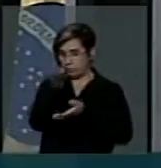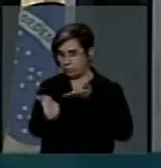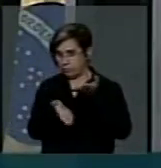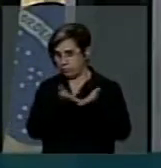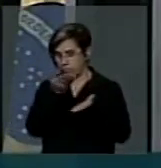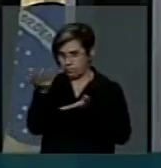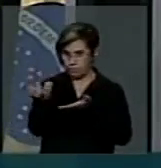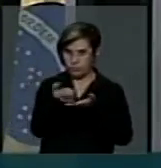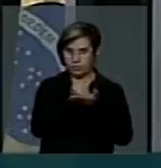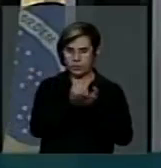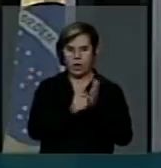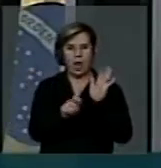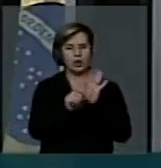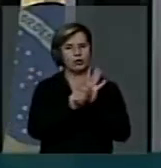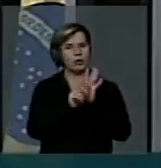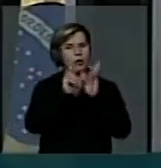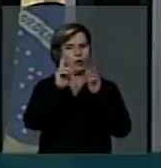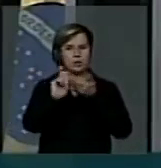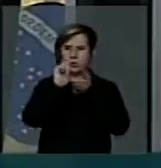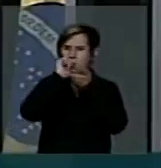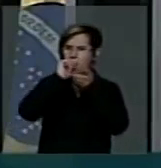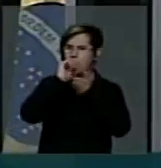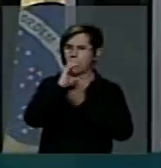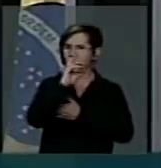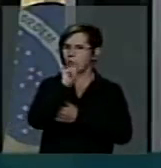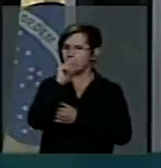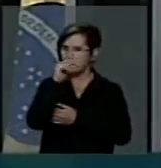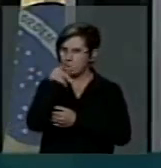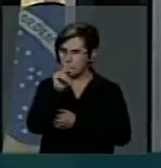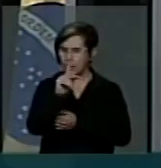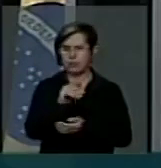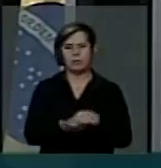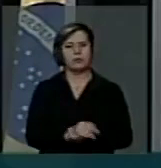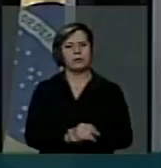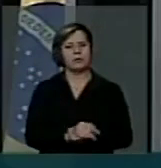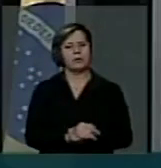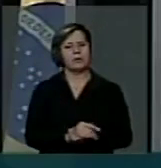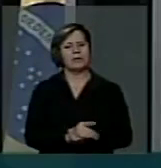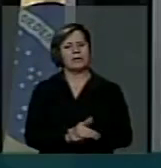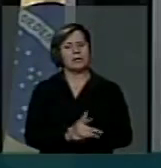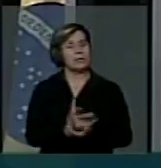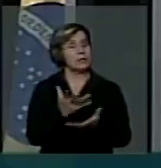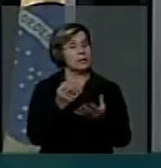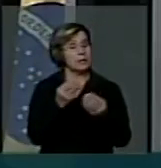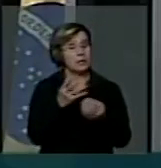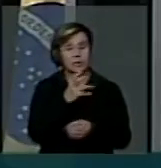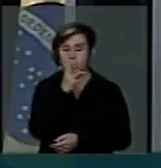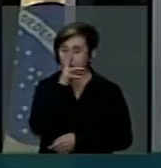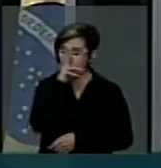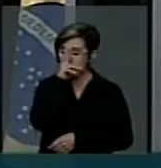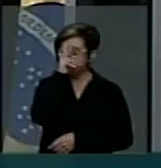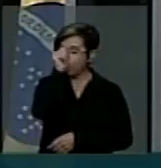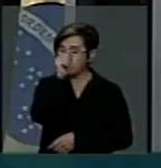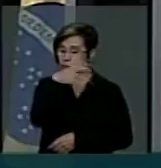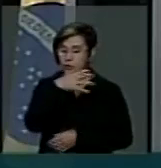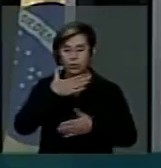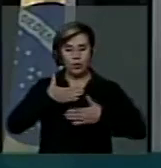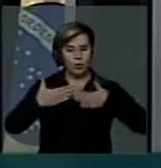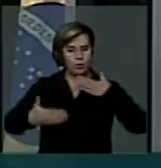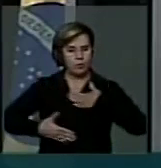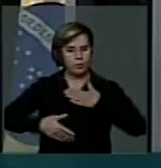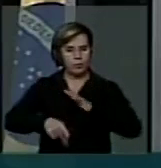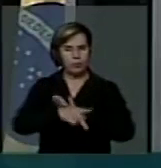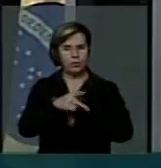Drogas como o crack, senhoras e senhores deputados, agem de maneira tão agressiva no corpo do usuário que não